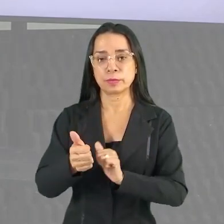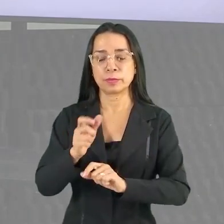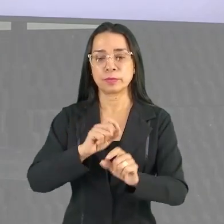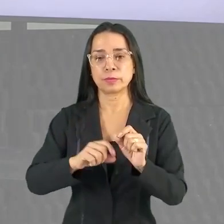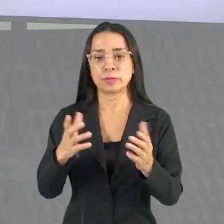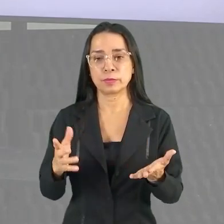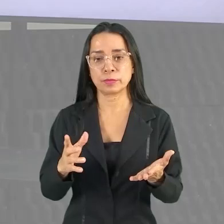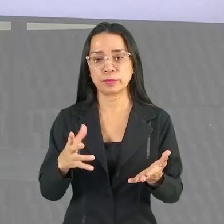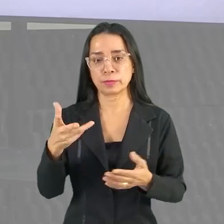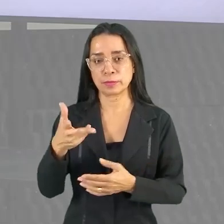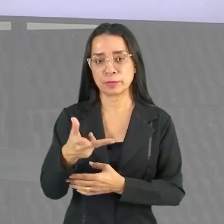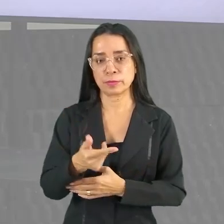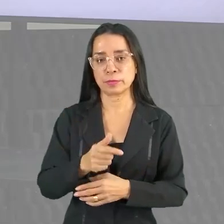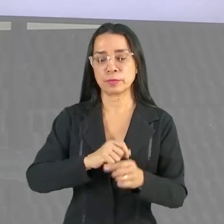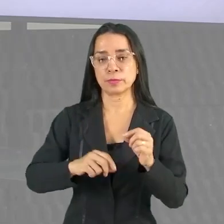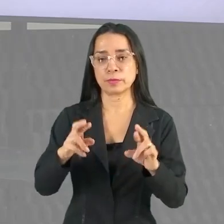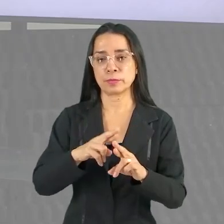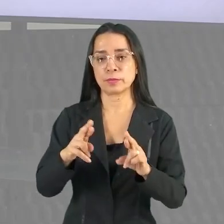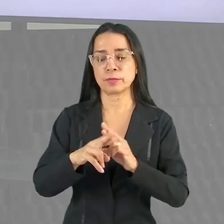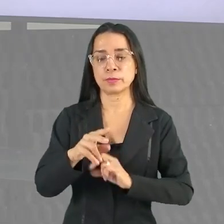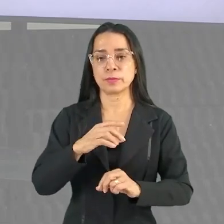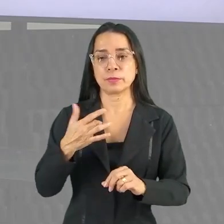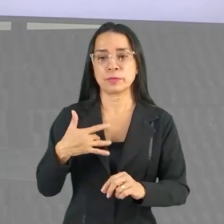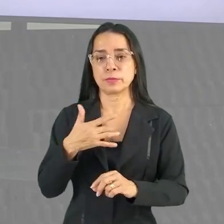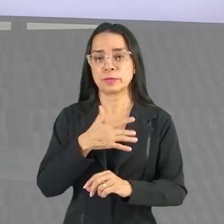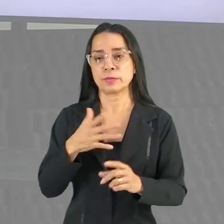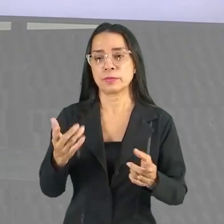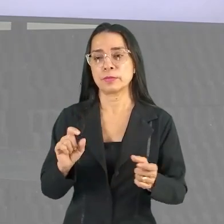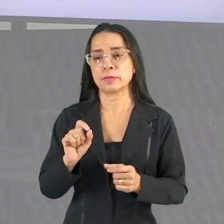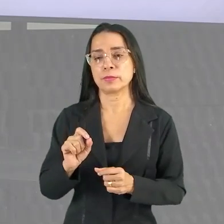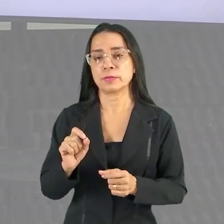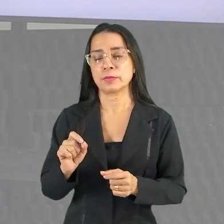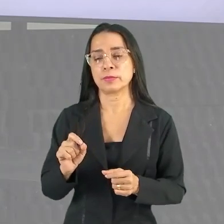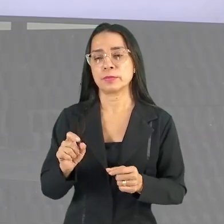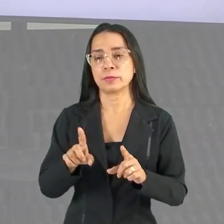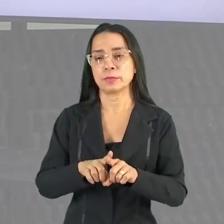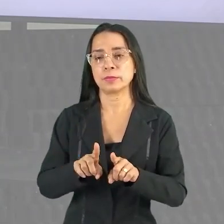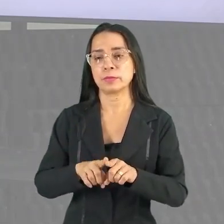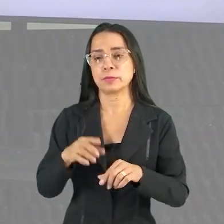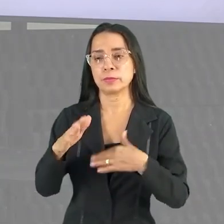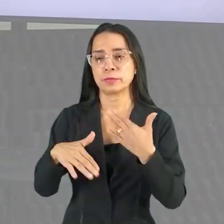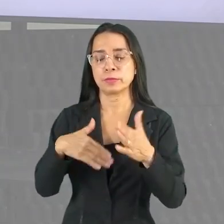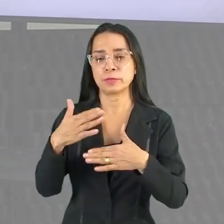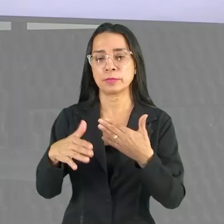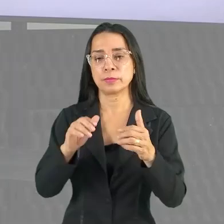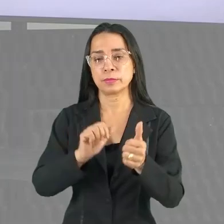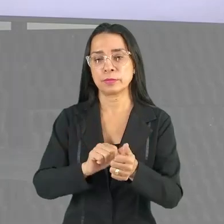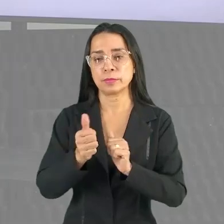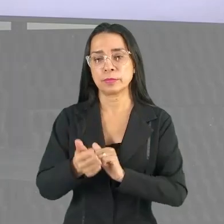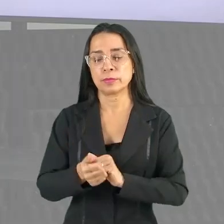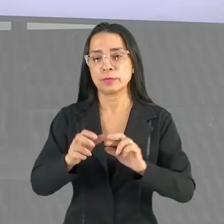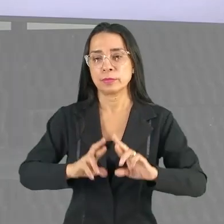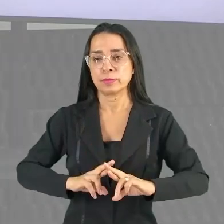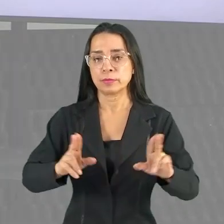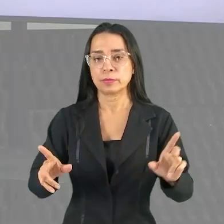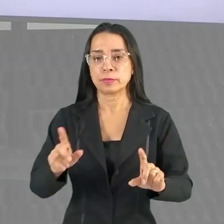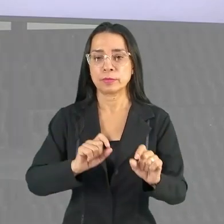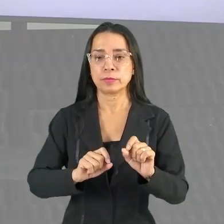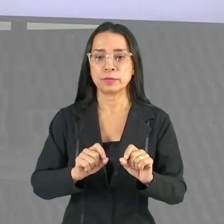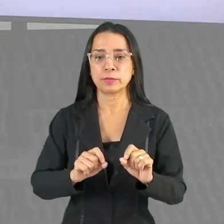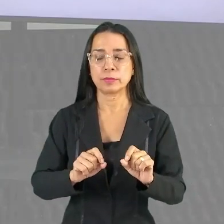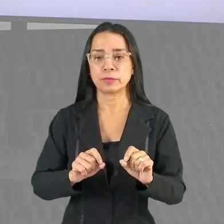aptidão física relacionada à saúde, aptidão física relacionada ao desempenho esportivo. O que vai diferenciar